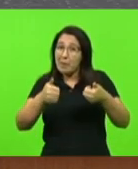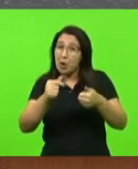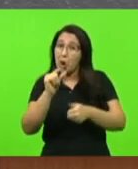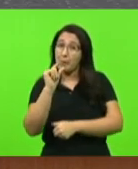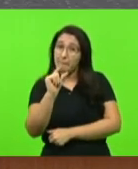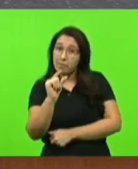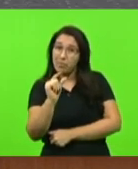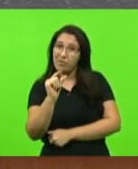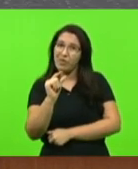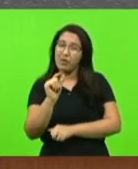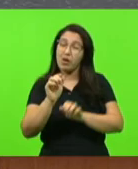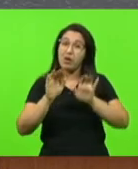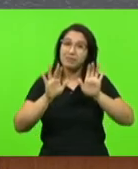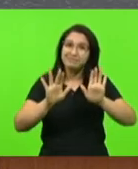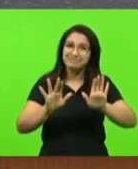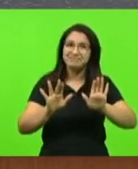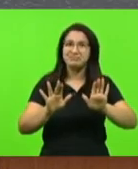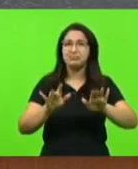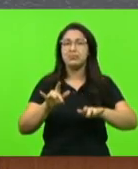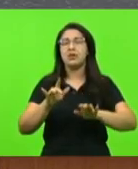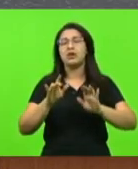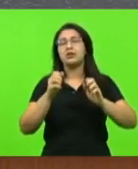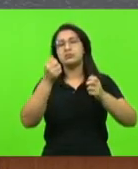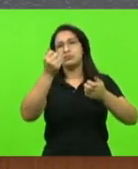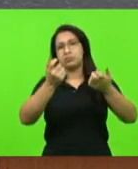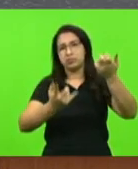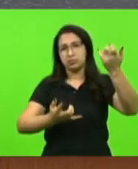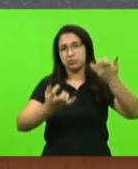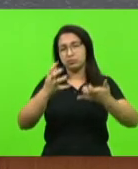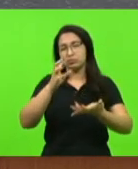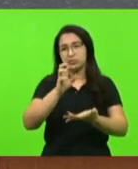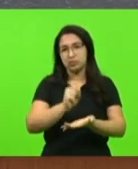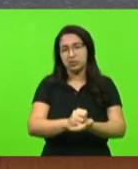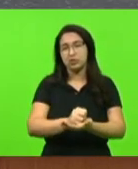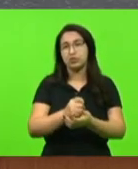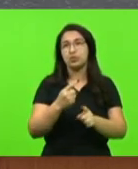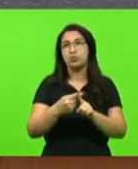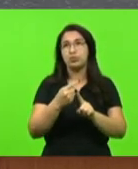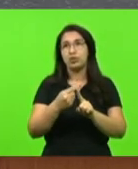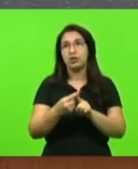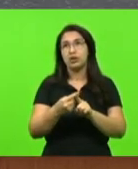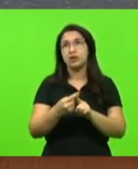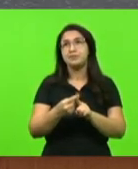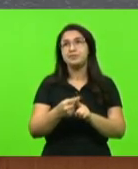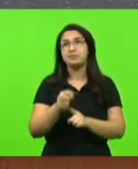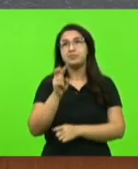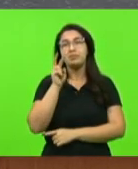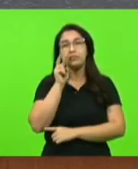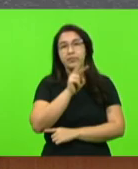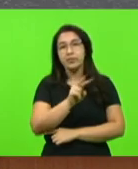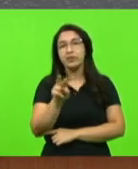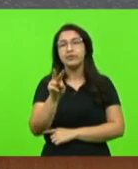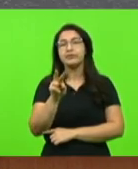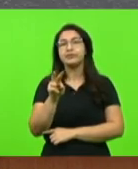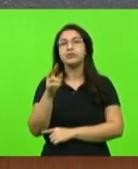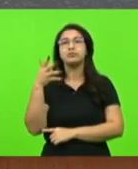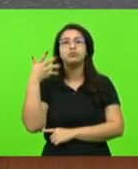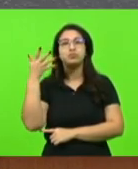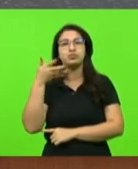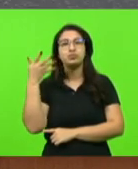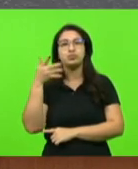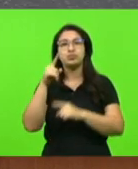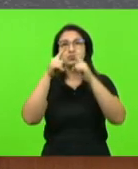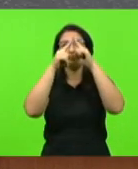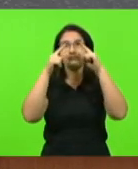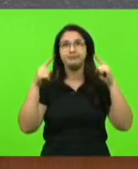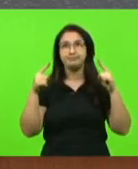mas eu queria apenas fazer esse registro porque eu ouvia o pronunciamento do deputado Sareta.